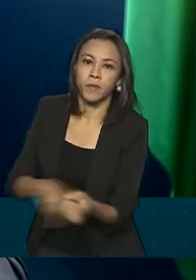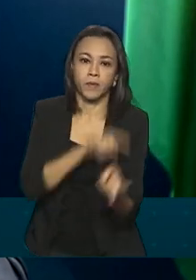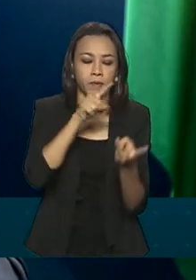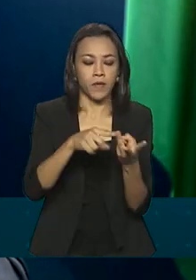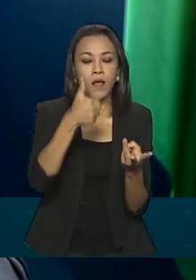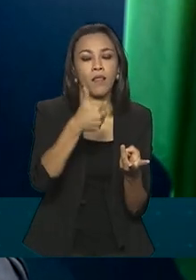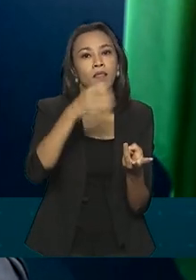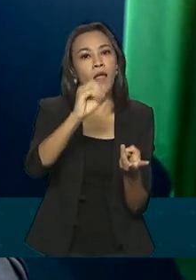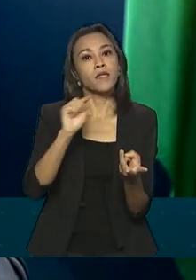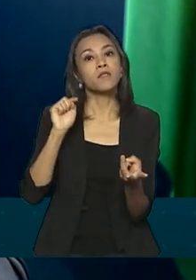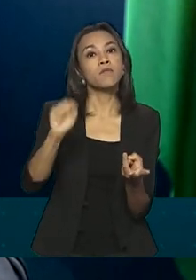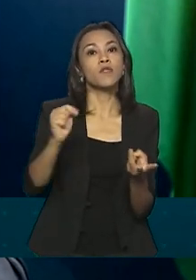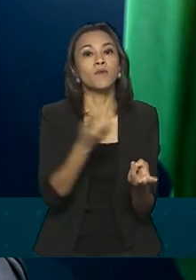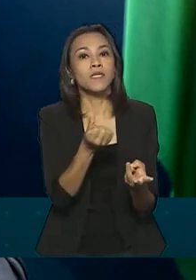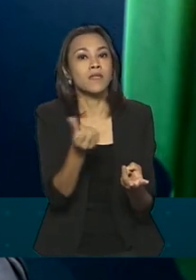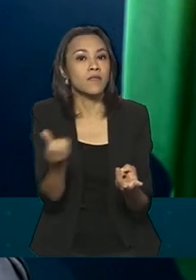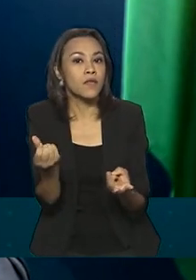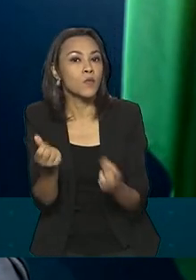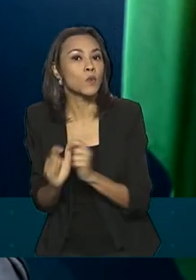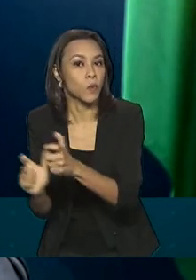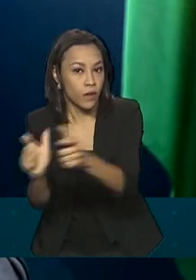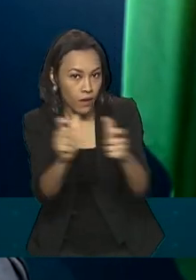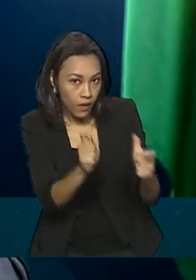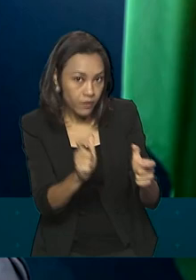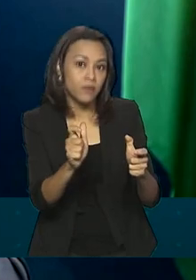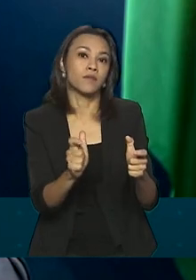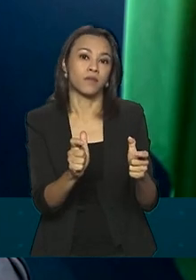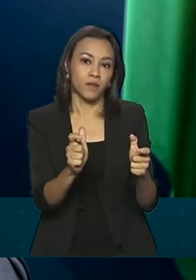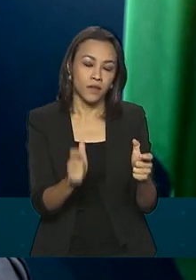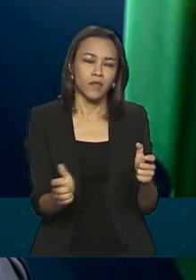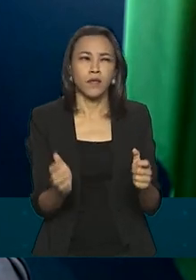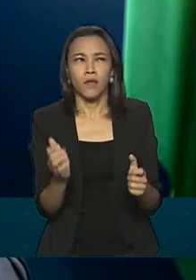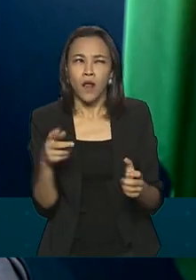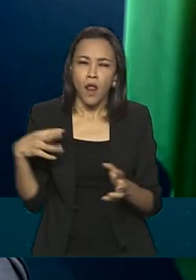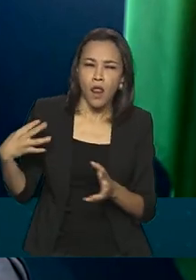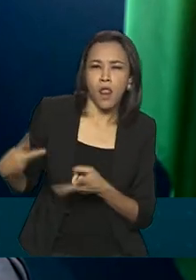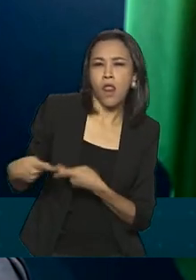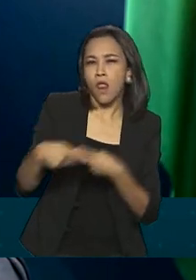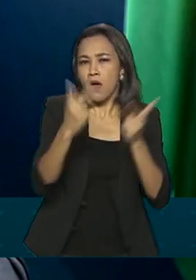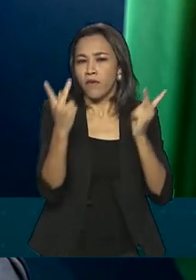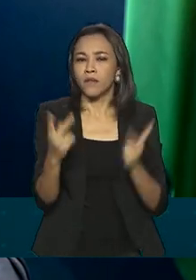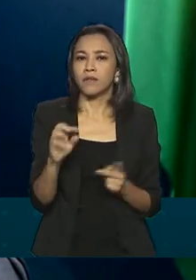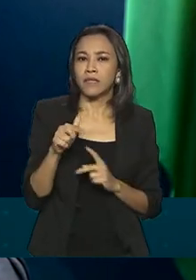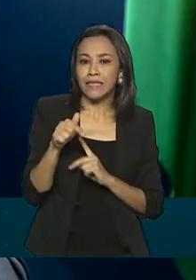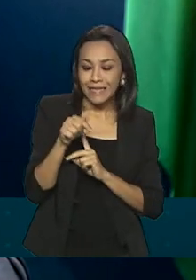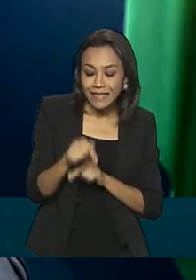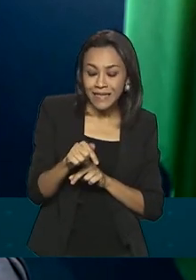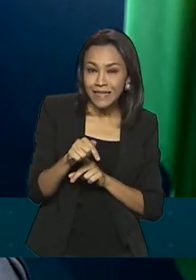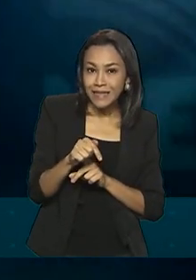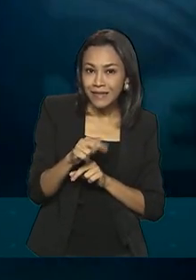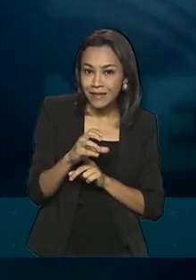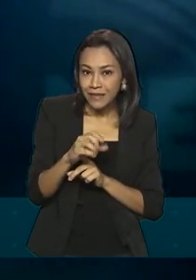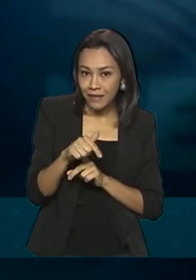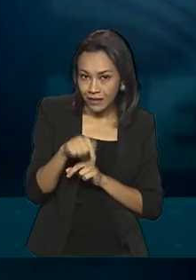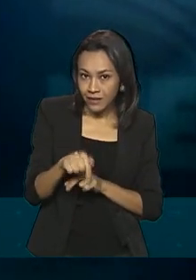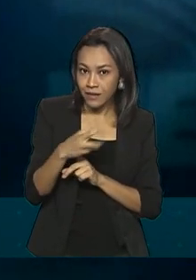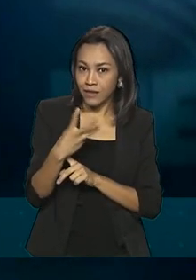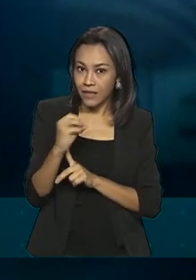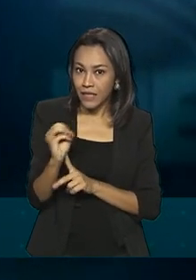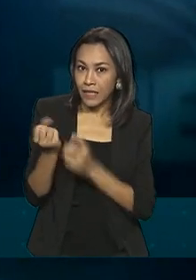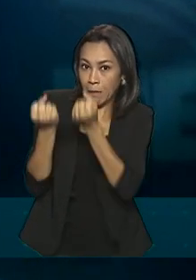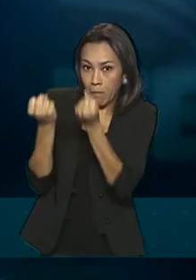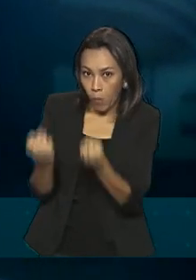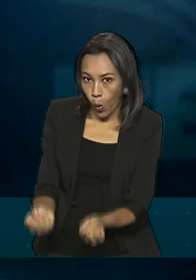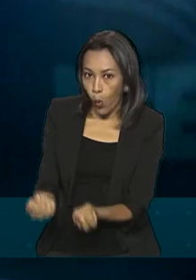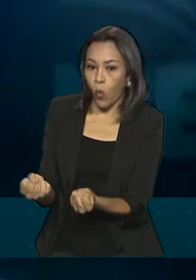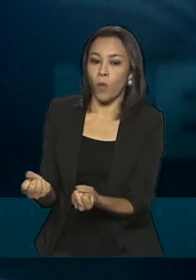locais de entrega, transportando aproximadamente 730 toneladas. Em relação às